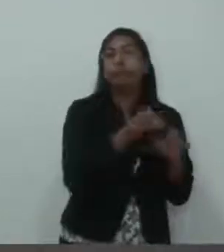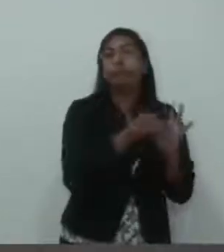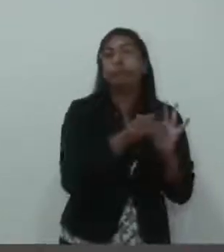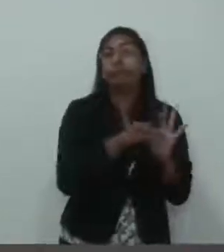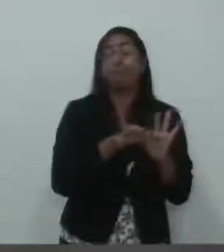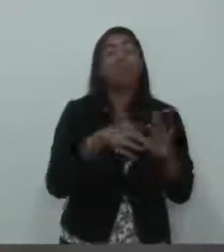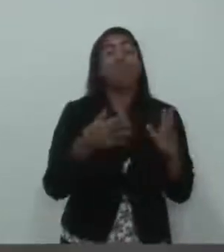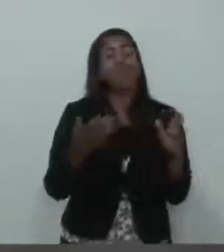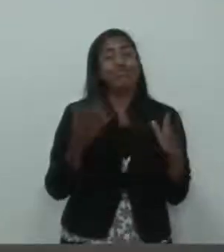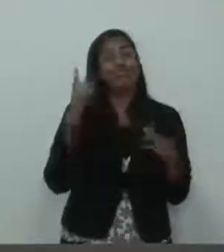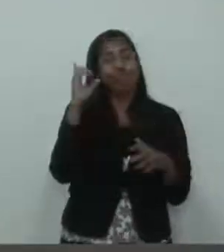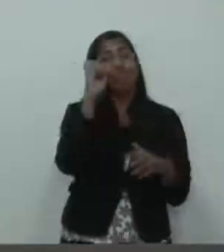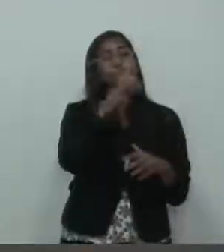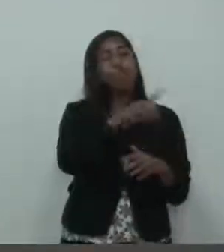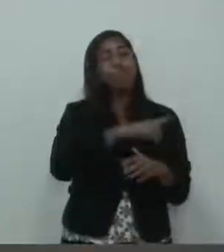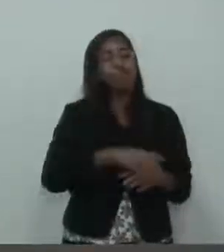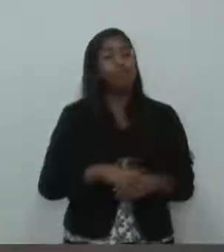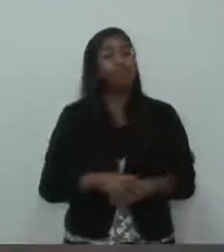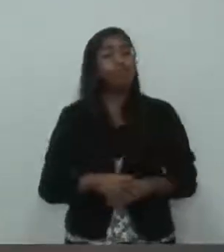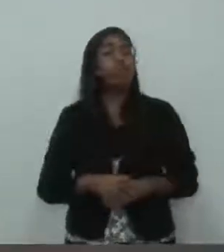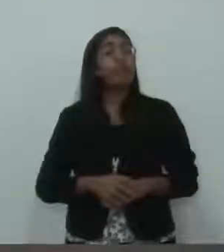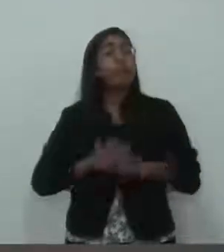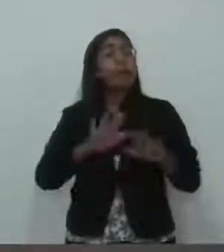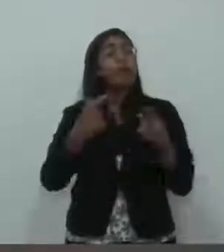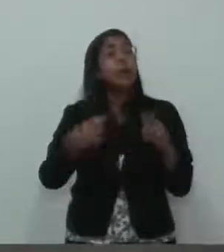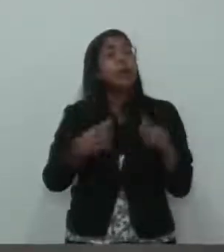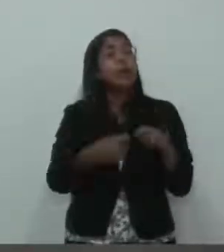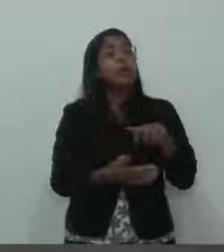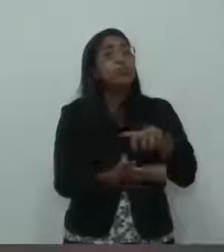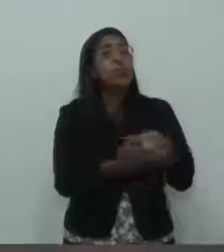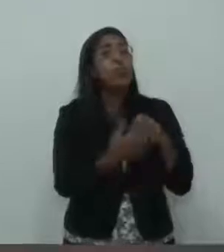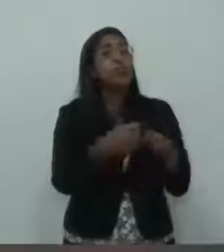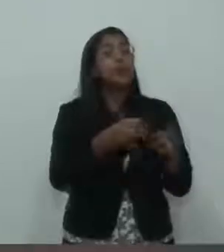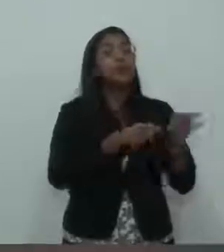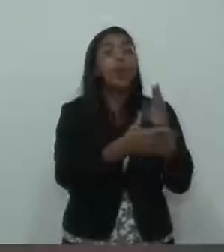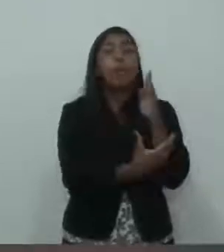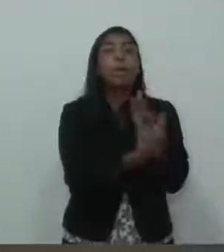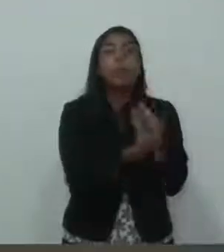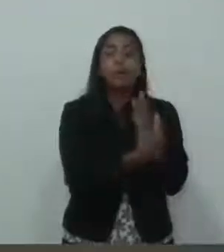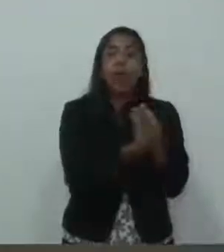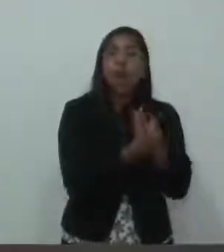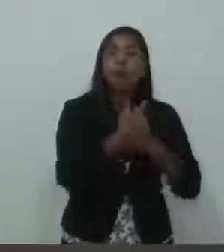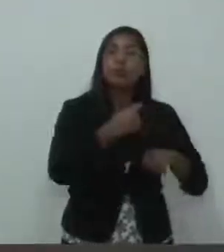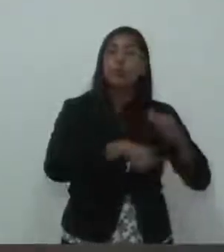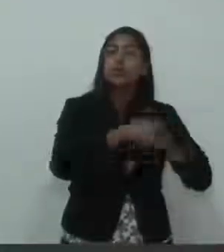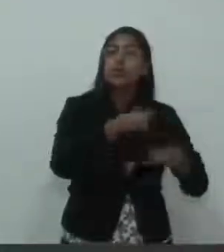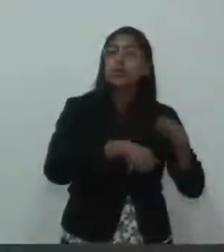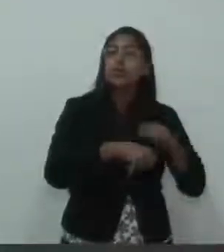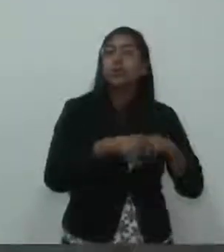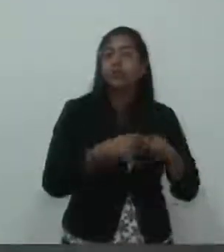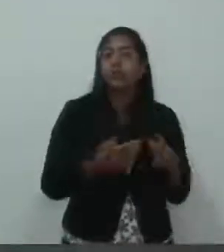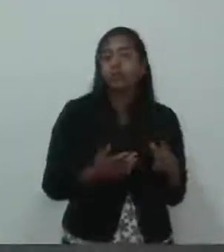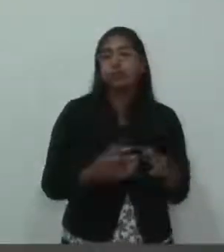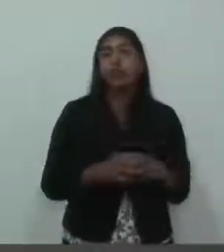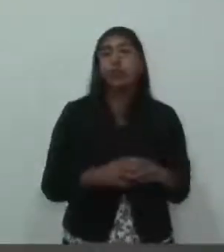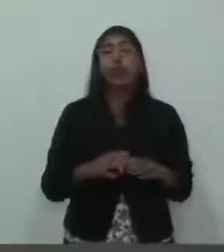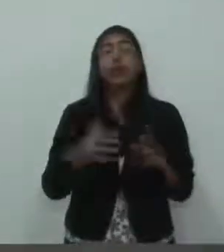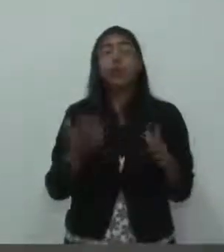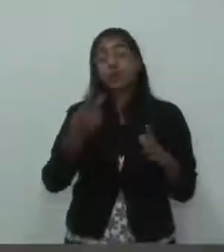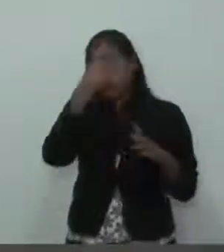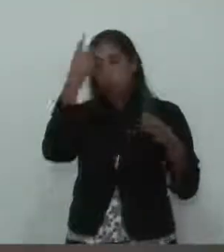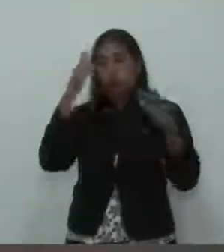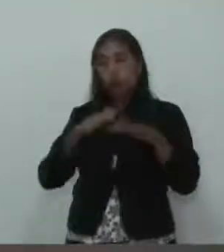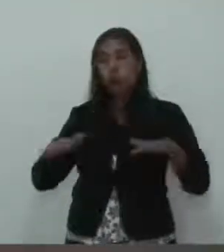Então é algo realmente difícil, mas que tem que ser feito o processo quando for o caso, volto a dizer, até para que os bons não se